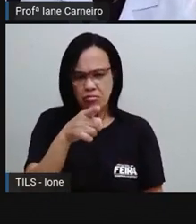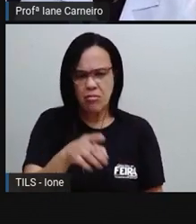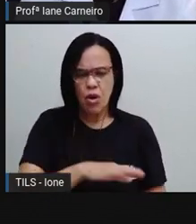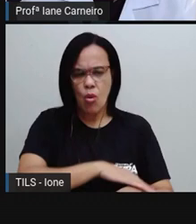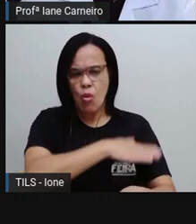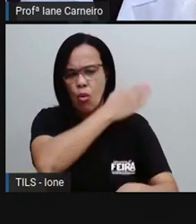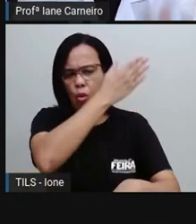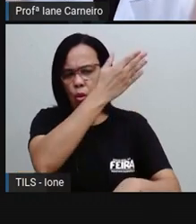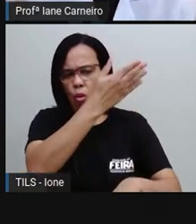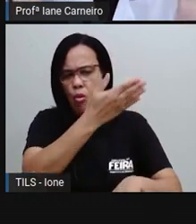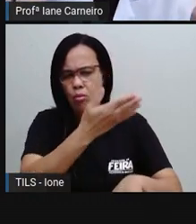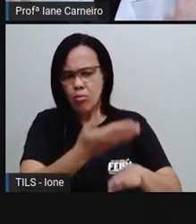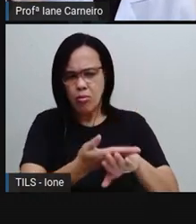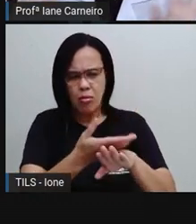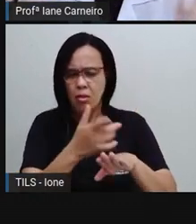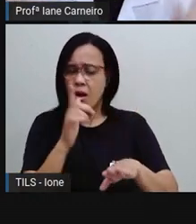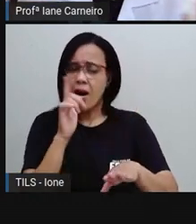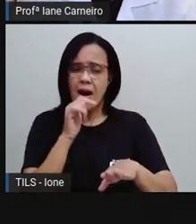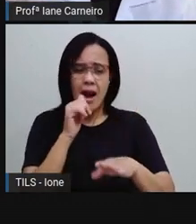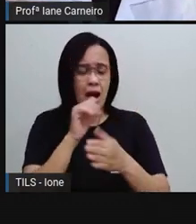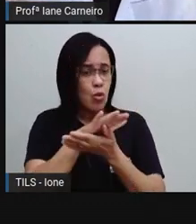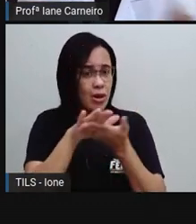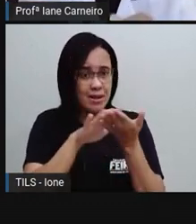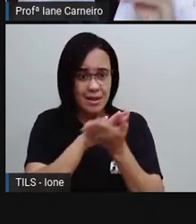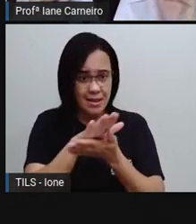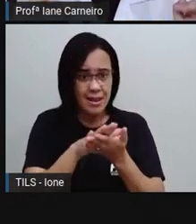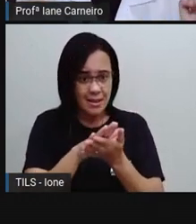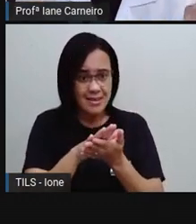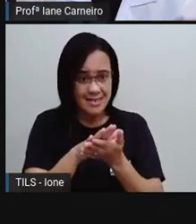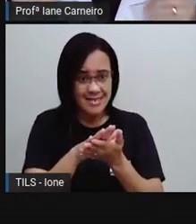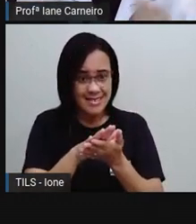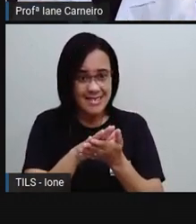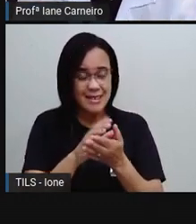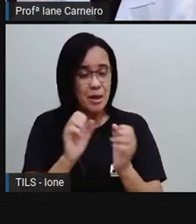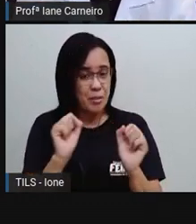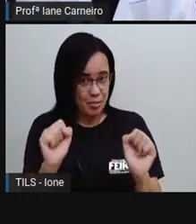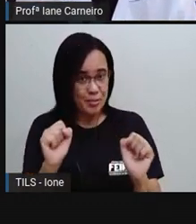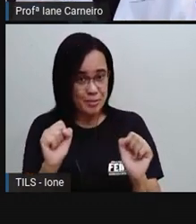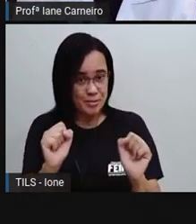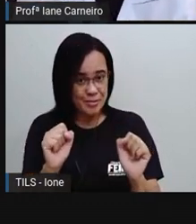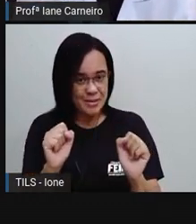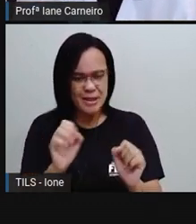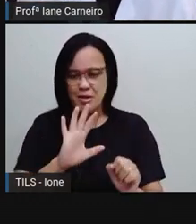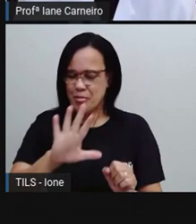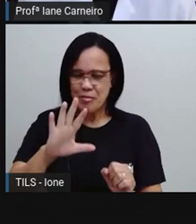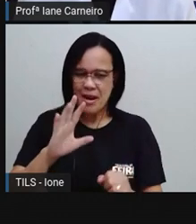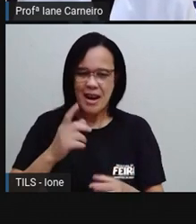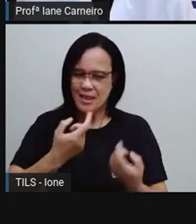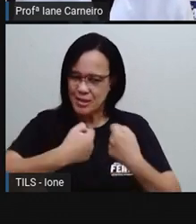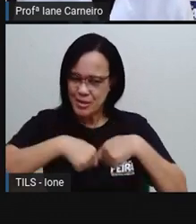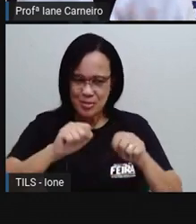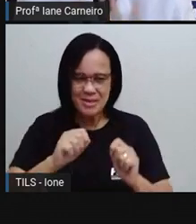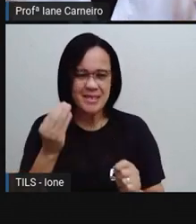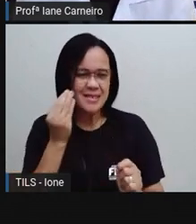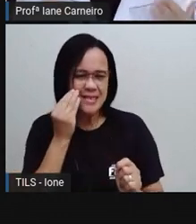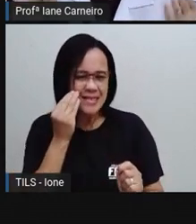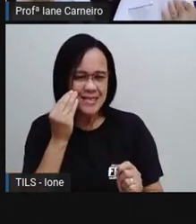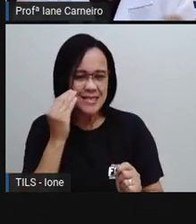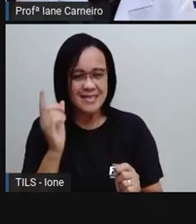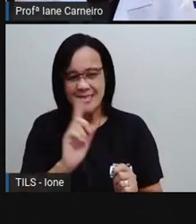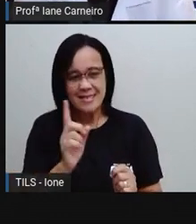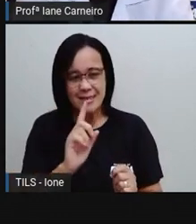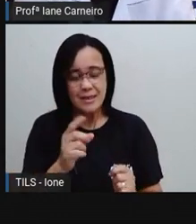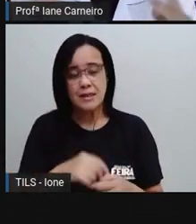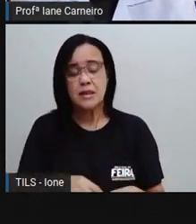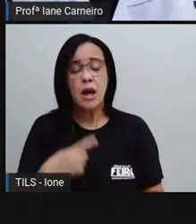água? Não precisa fazer o teste não, hein? Não precisa ninguém testar, sabe por quê? Porque os cientistas falam que a gente, os seres